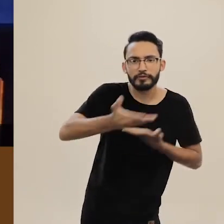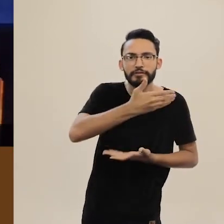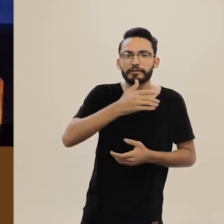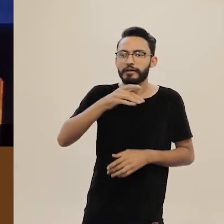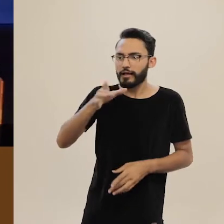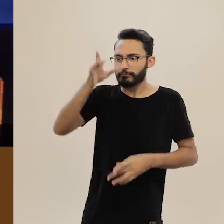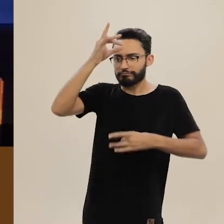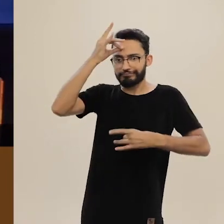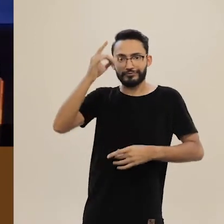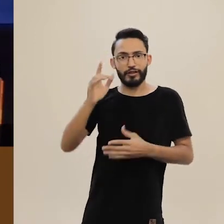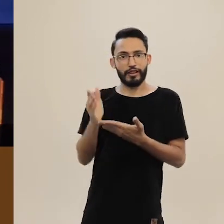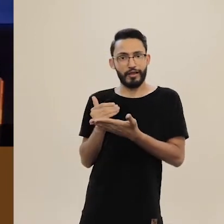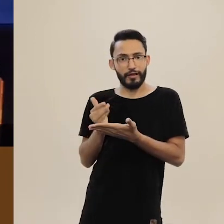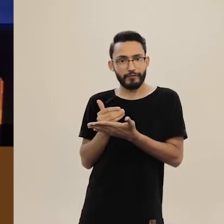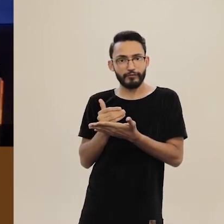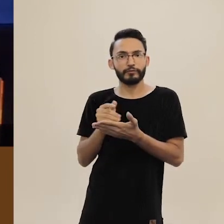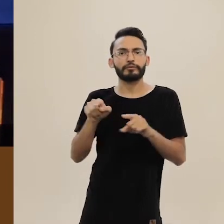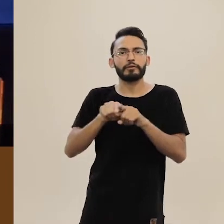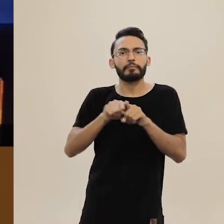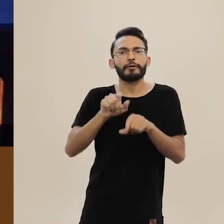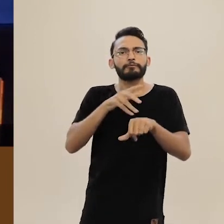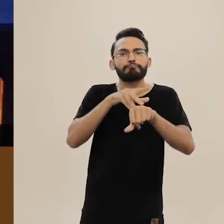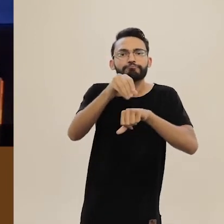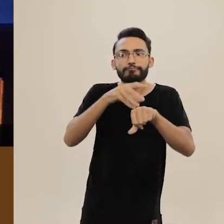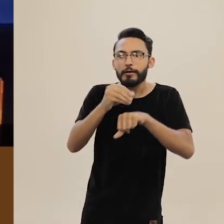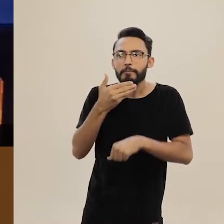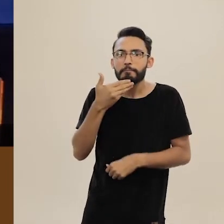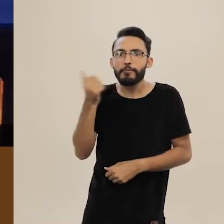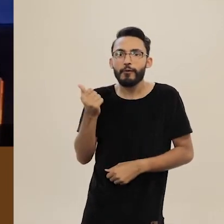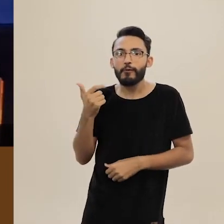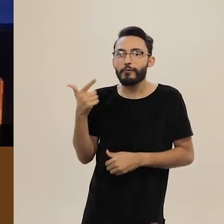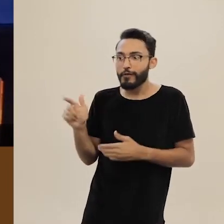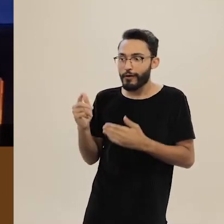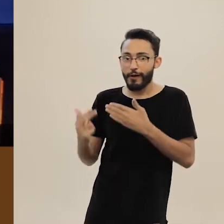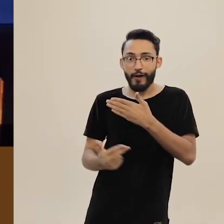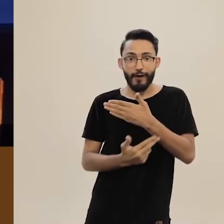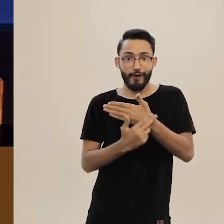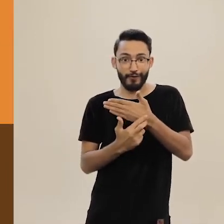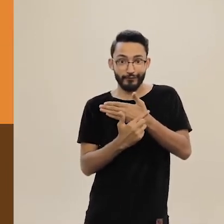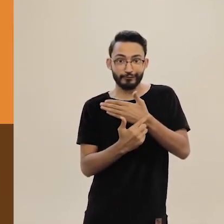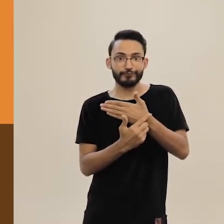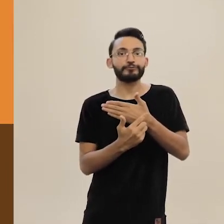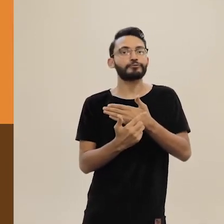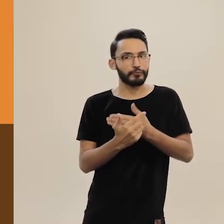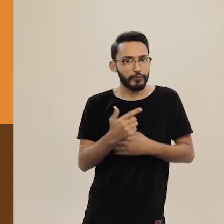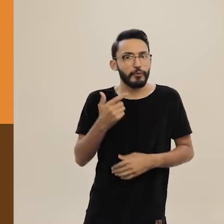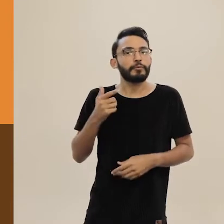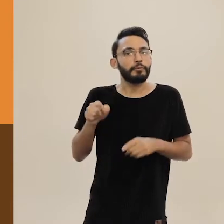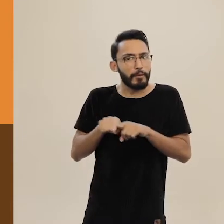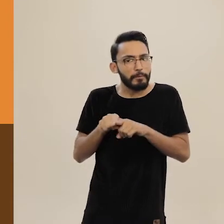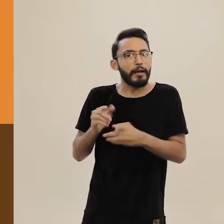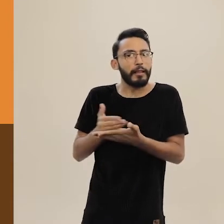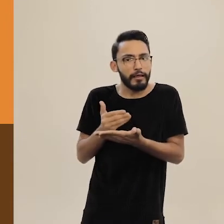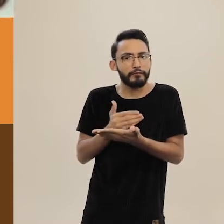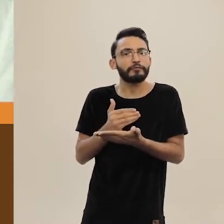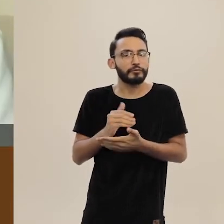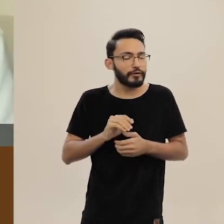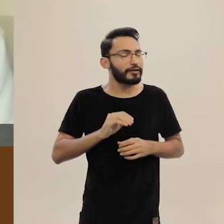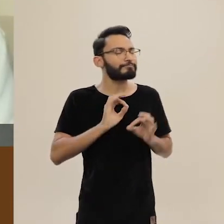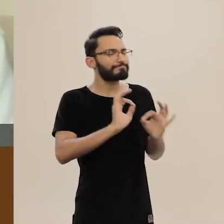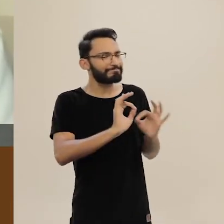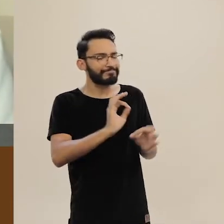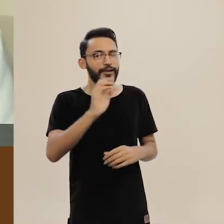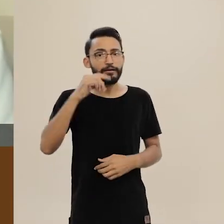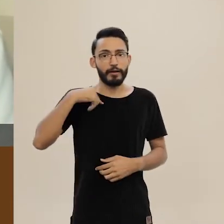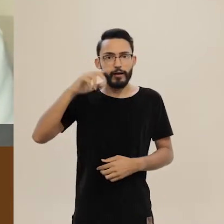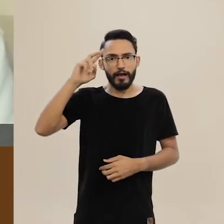impressões sobre o lido, recomendar outras leituras do mesmo autor ou de outros. Sim, isso me faz pensar que